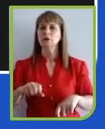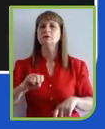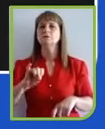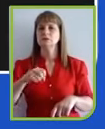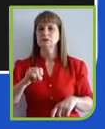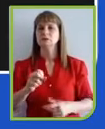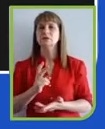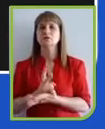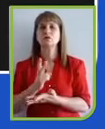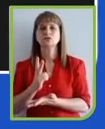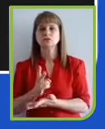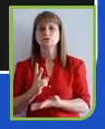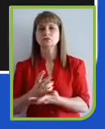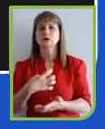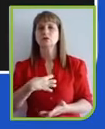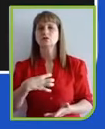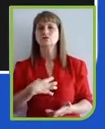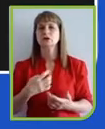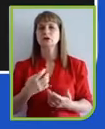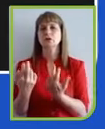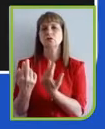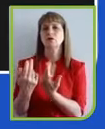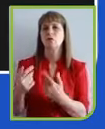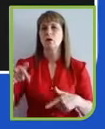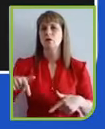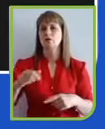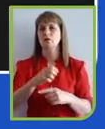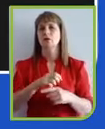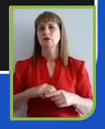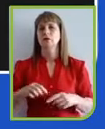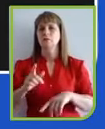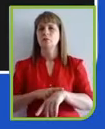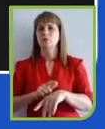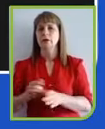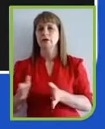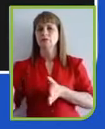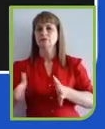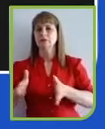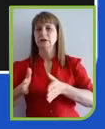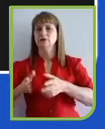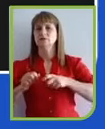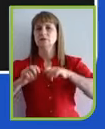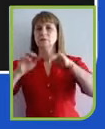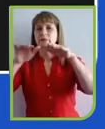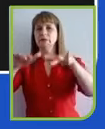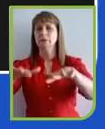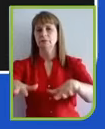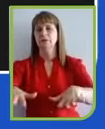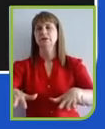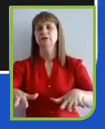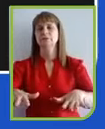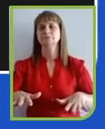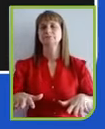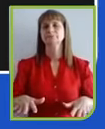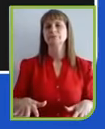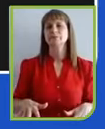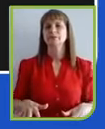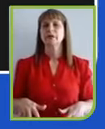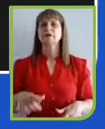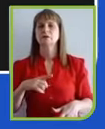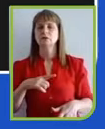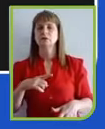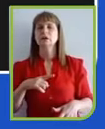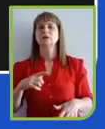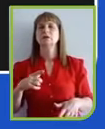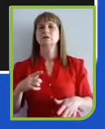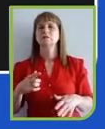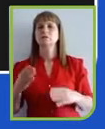esse investimento social privado pensando nos grandes temas estruturantes. E tenho conversado com algumas pessoas que